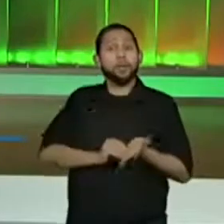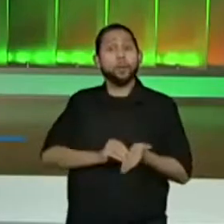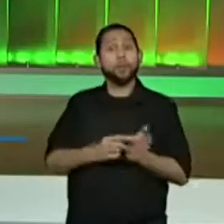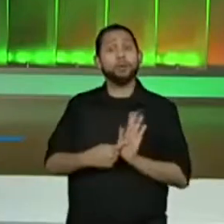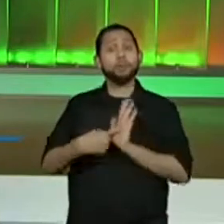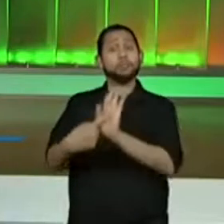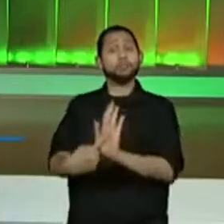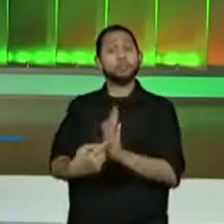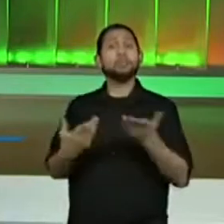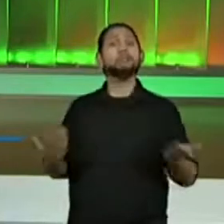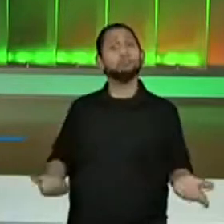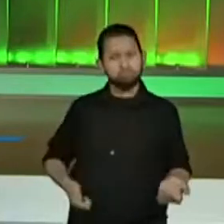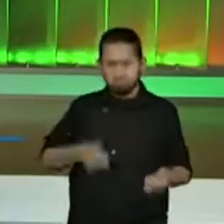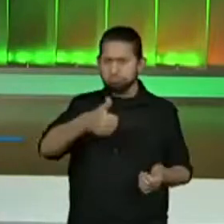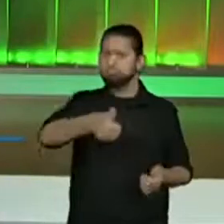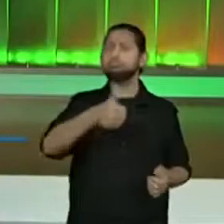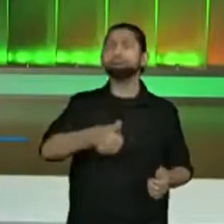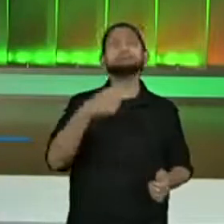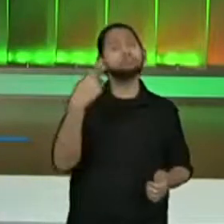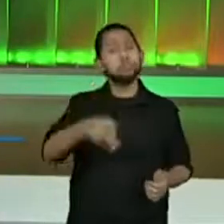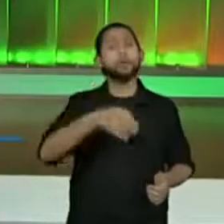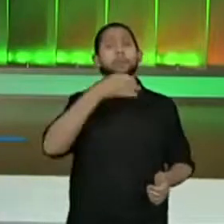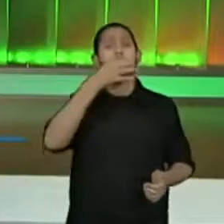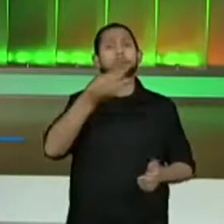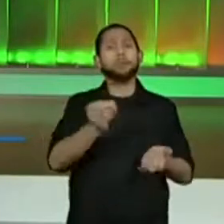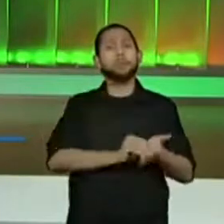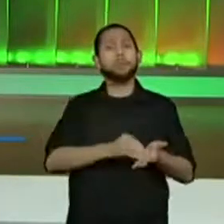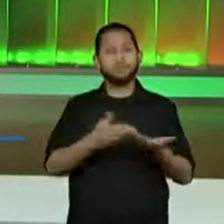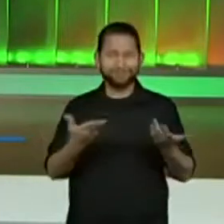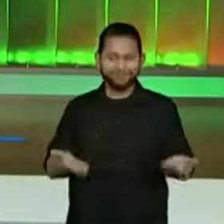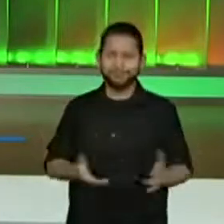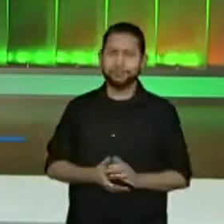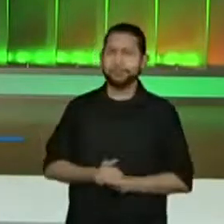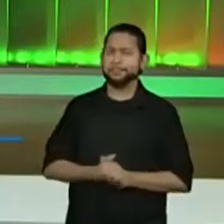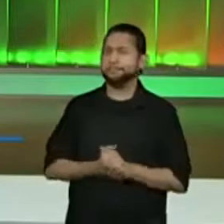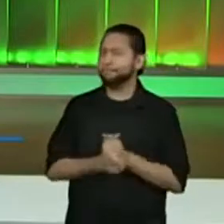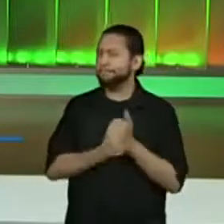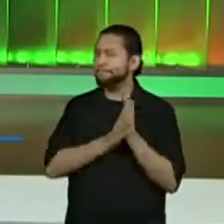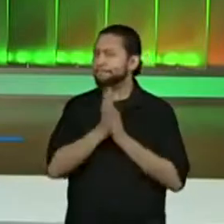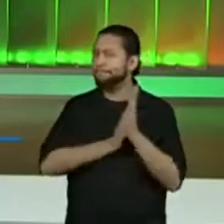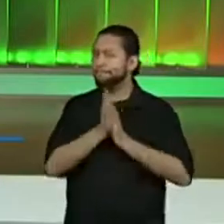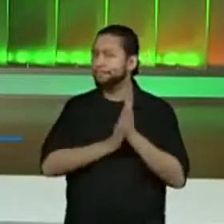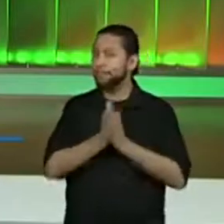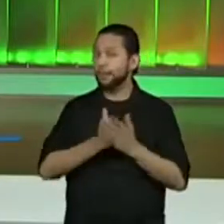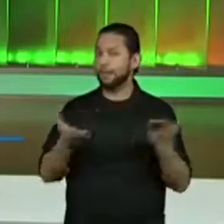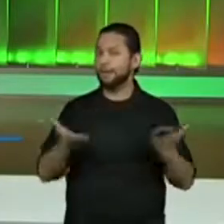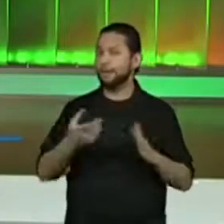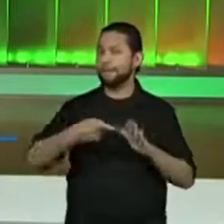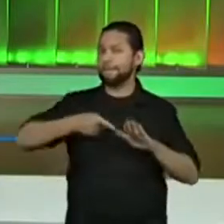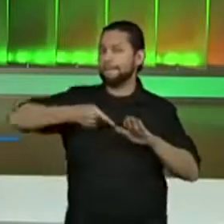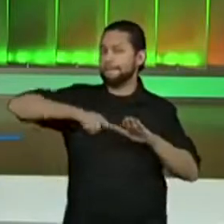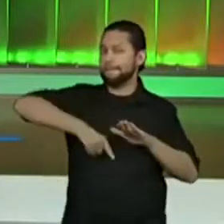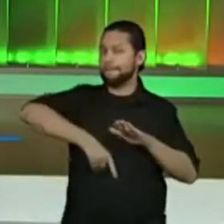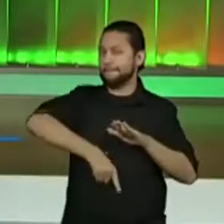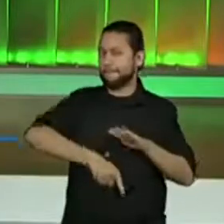Exatamente. Agora, vamos nos aprofundar um pouquinho nisso. Então, uma perguntinha aqui.